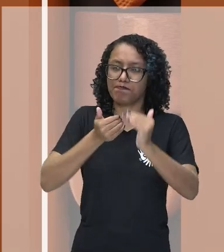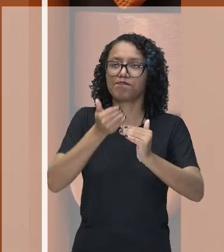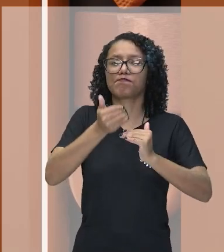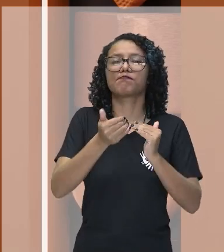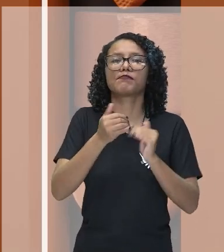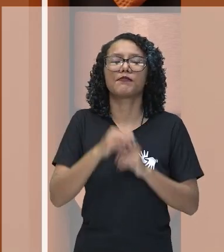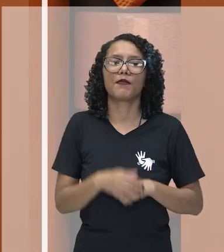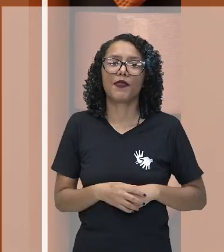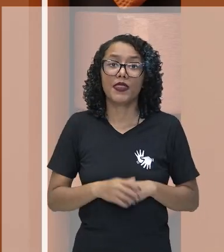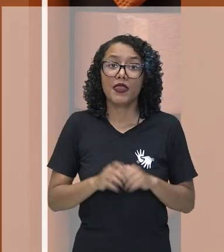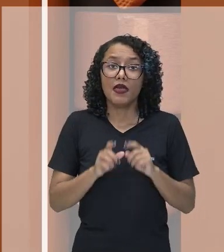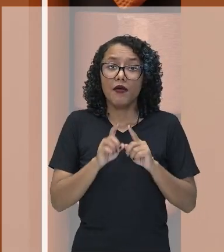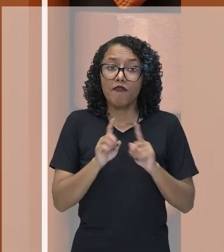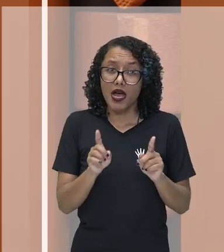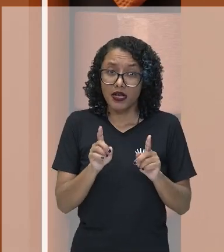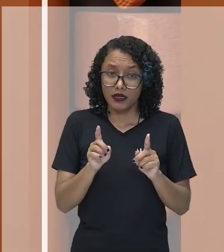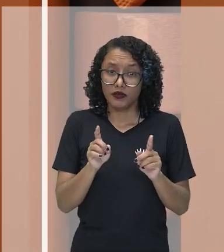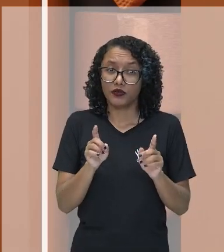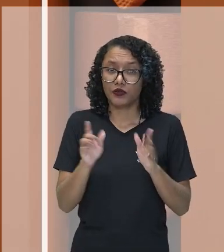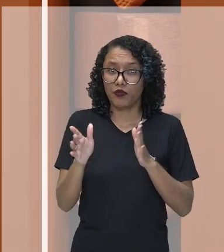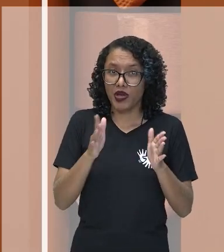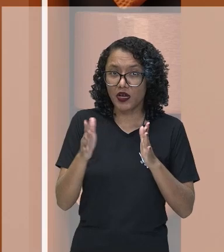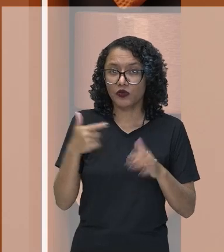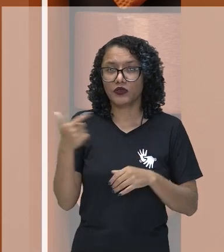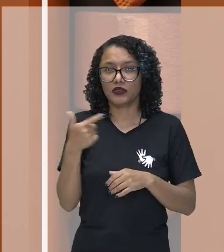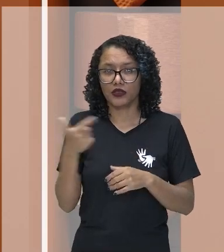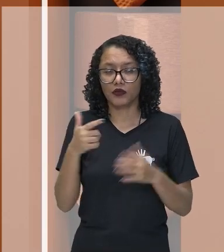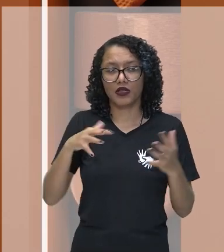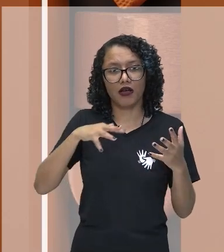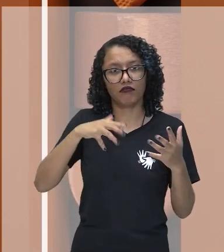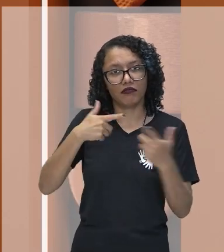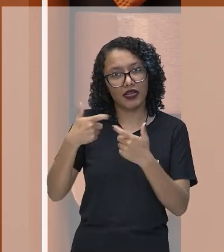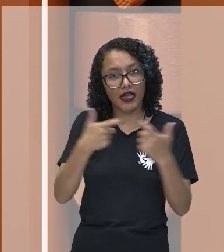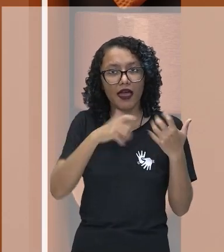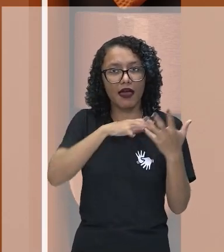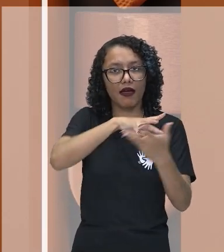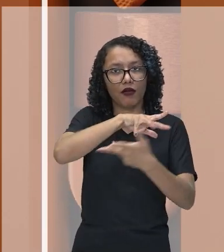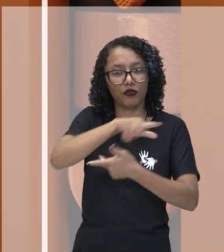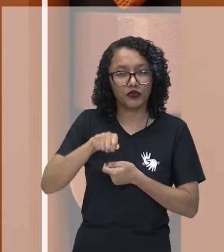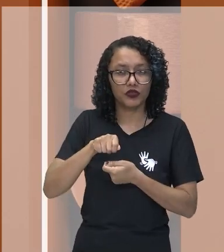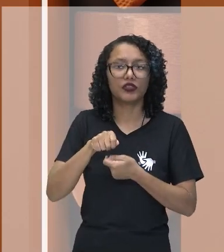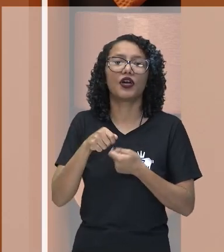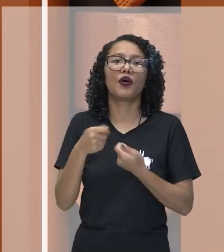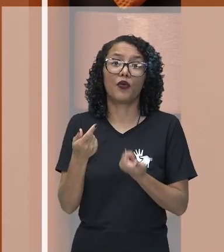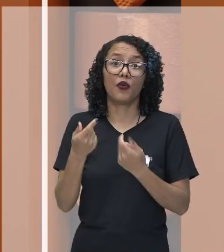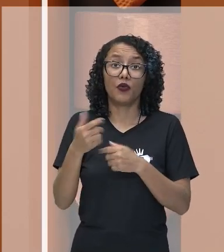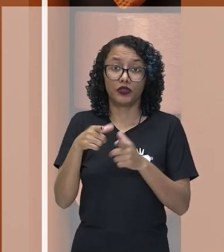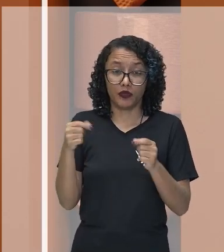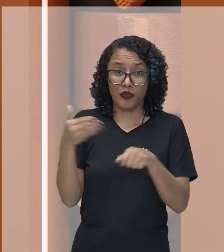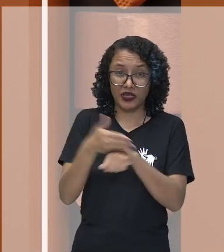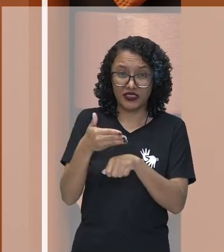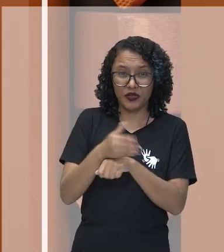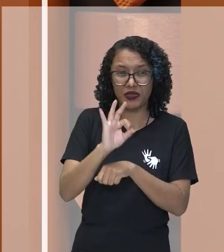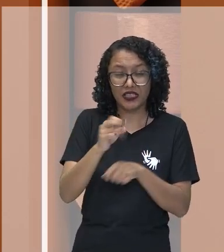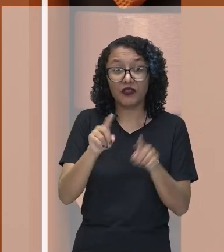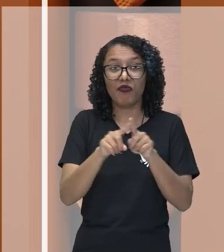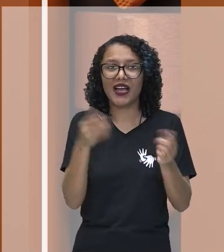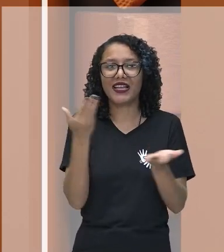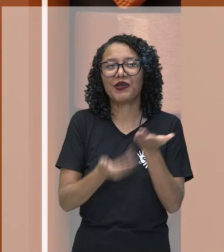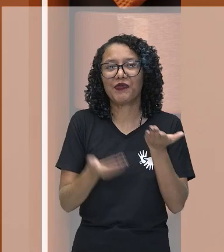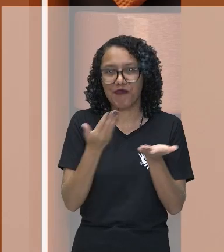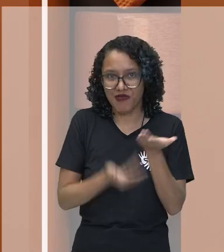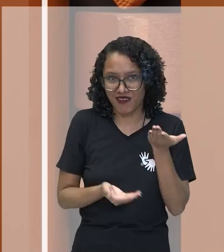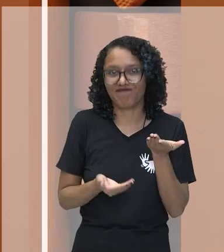que, no período da Segunda Guerra Mundial, na qual o Japão faz parte, ele vai ser derrotado, como eu já falei. E essa